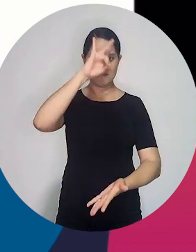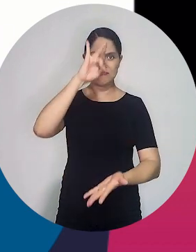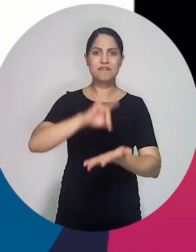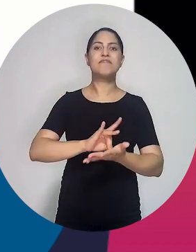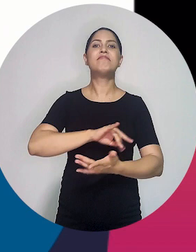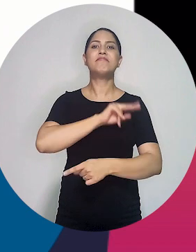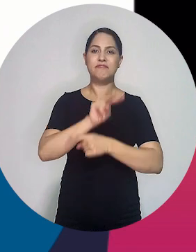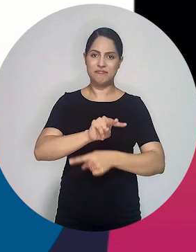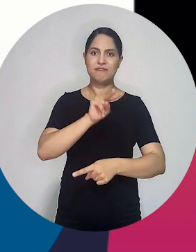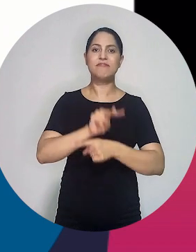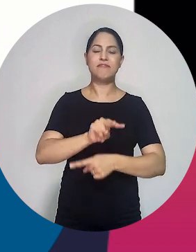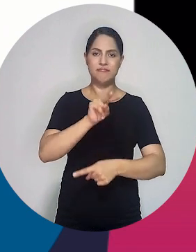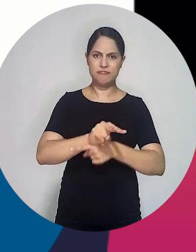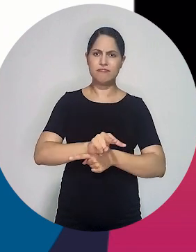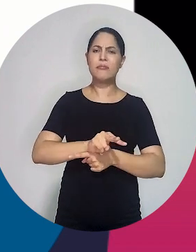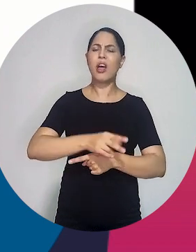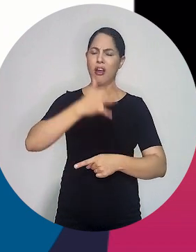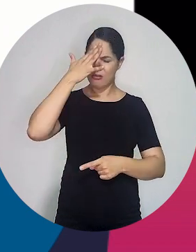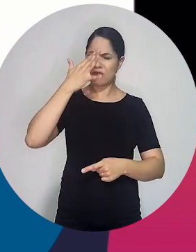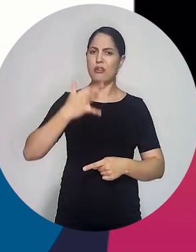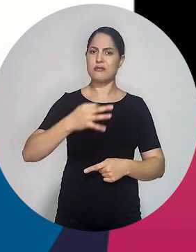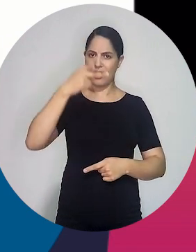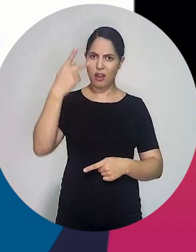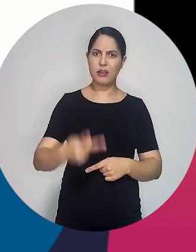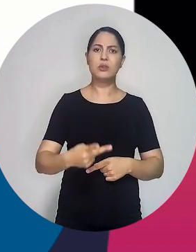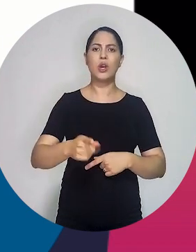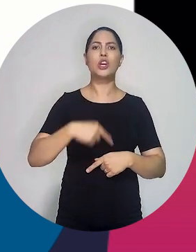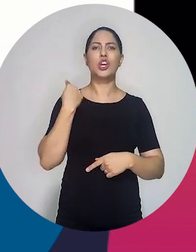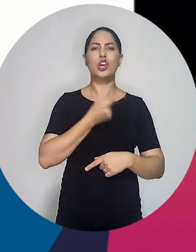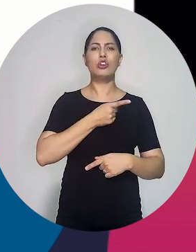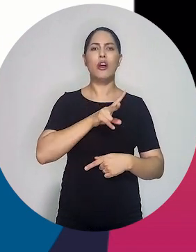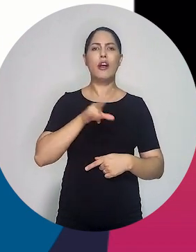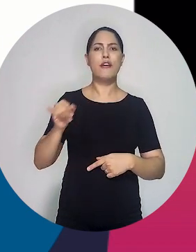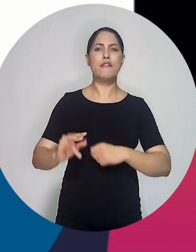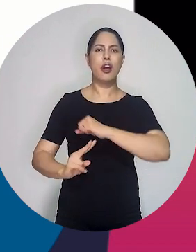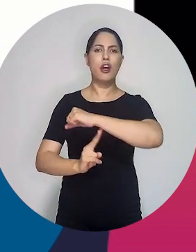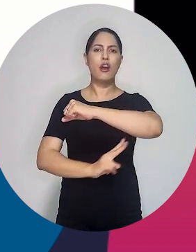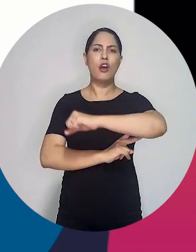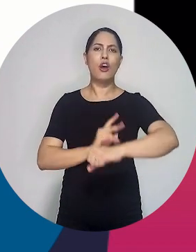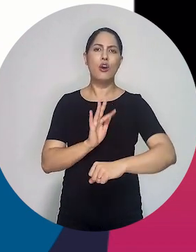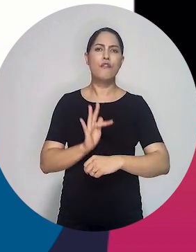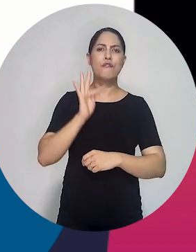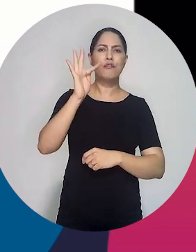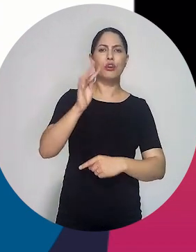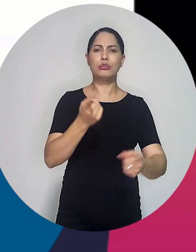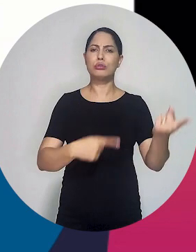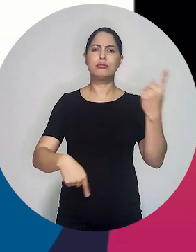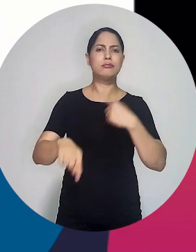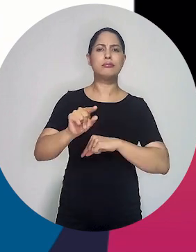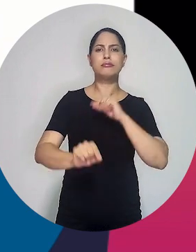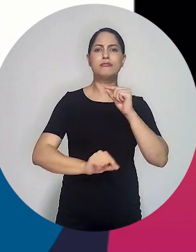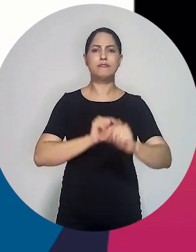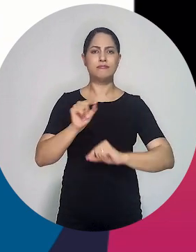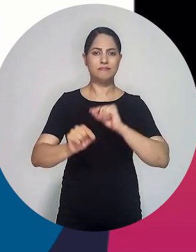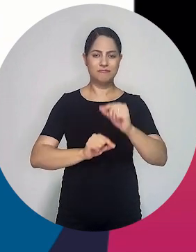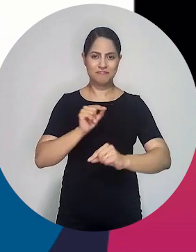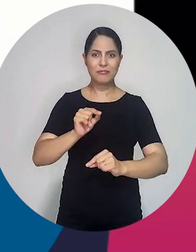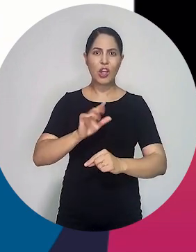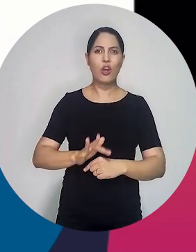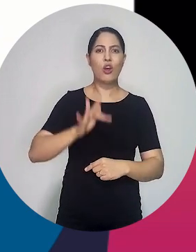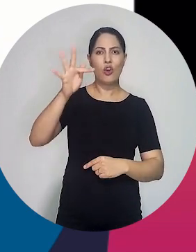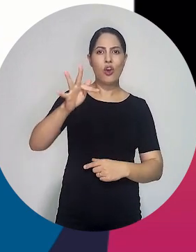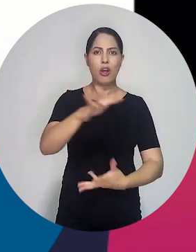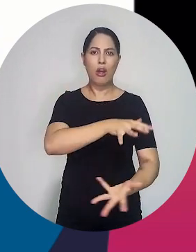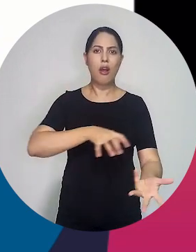nós inauguraremos um histórico em que os direitos de e o ambiente são efetivamente protegidos. Eu estou assustando que, nesta